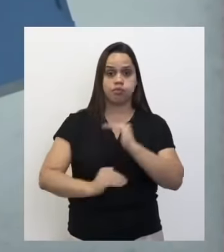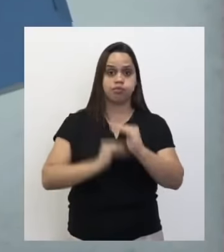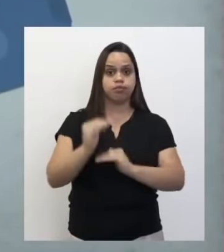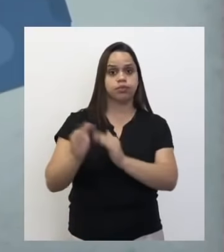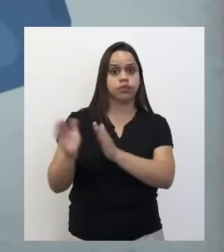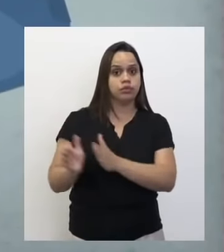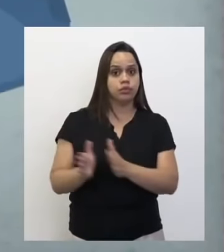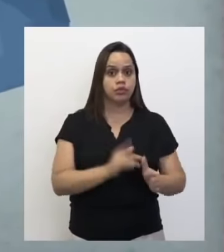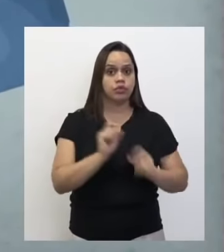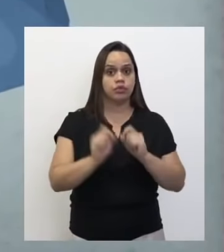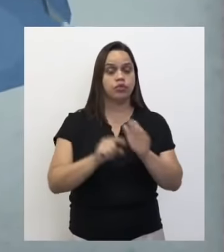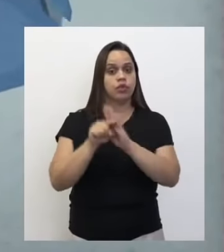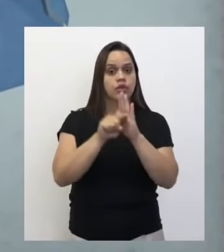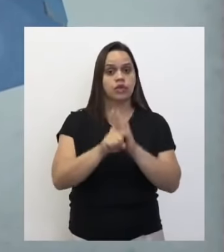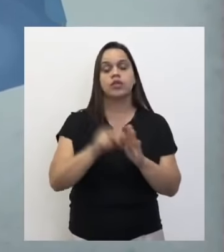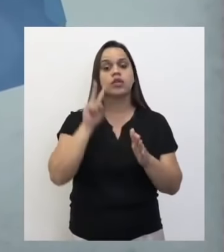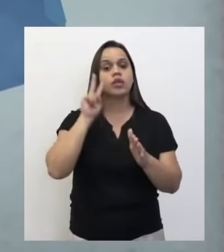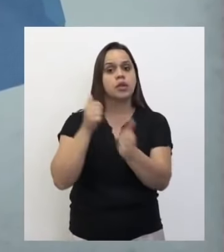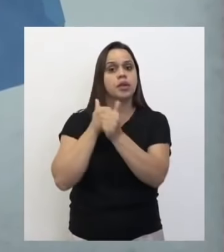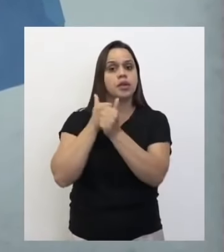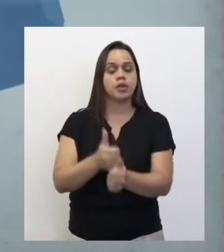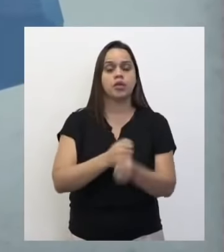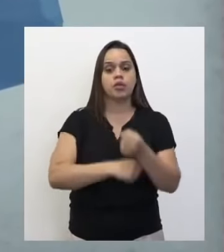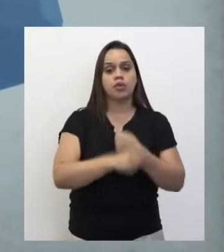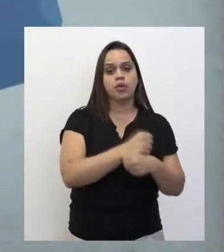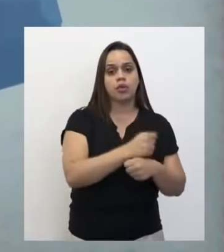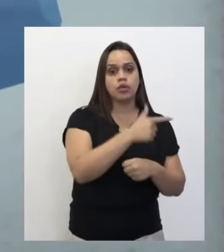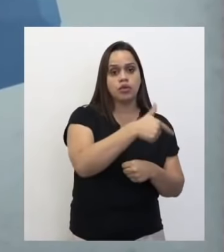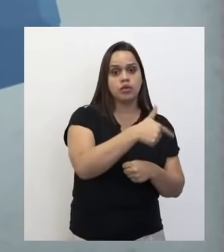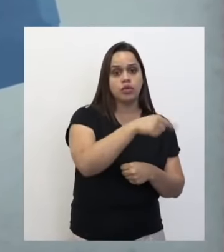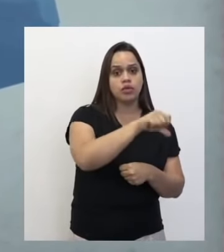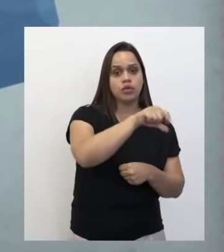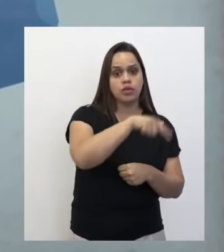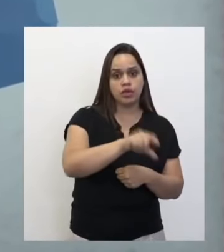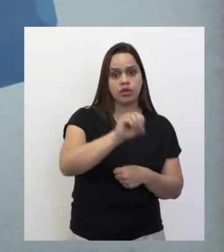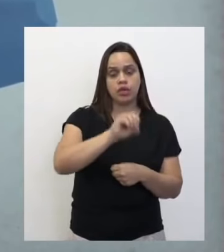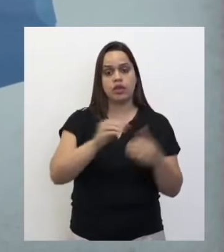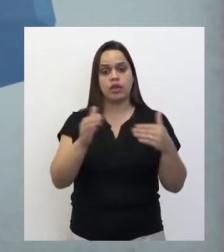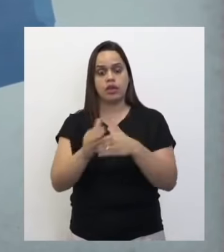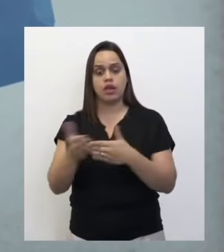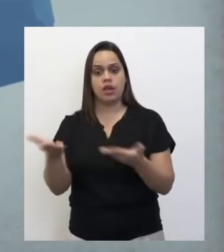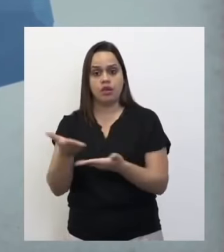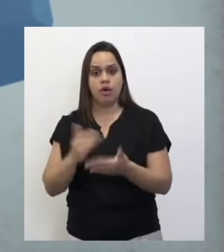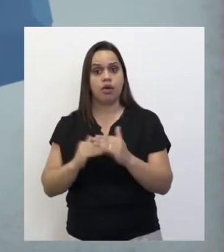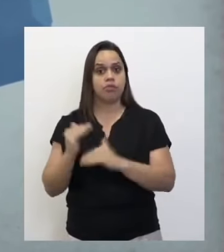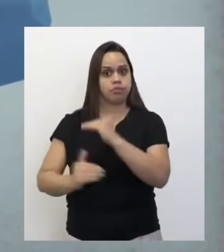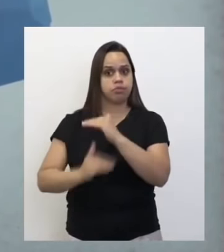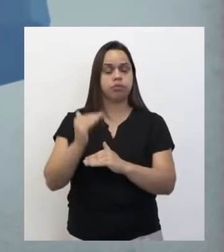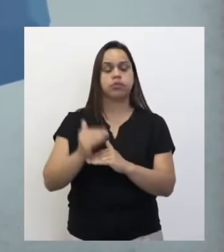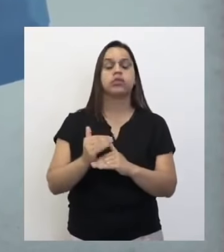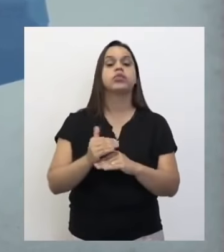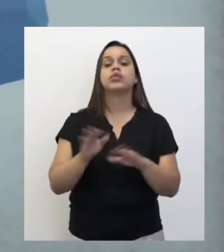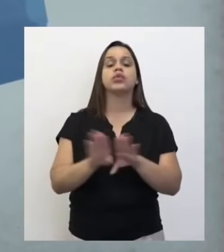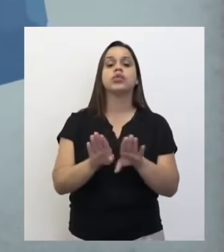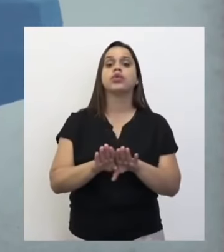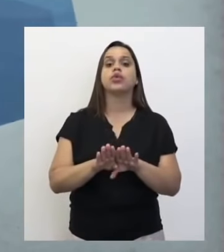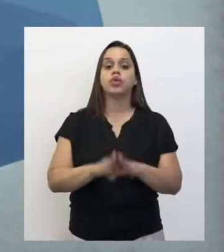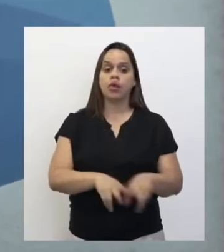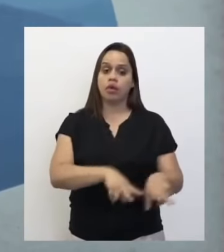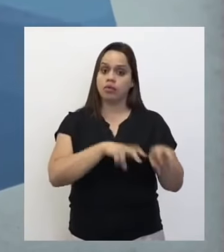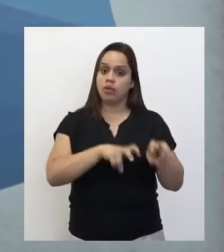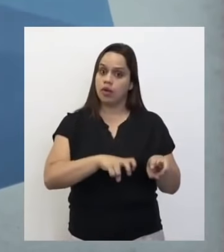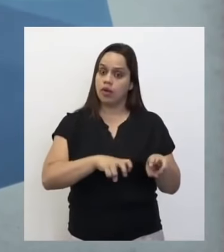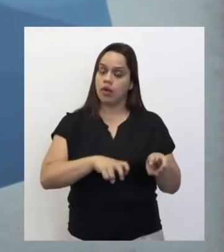processo foi analisada de perto. Dos anos 70 até agora, muitos avanços foram feitos, como a intensificação da agricultura